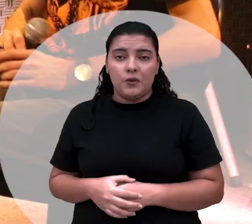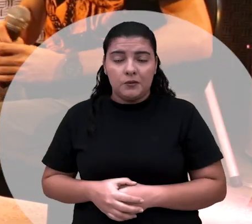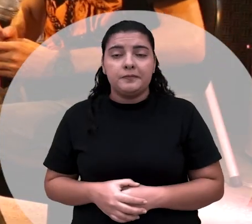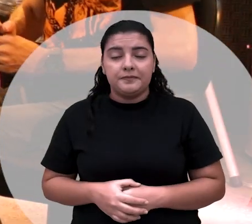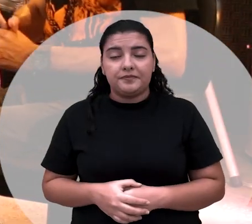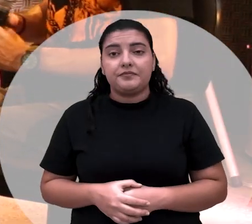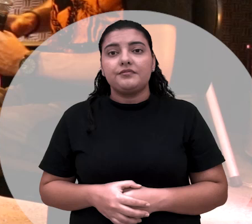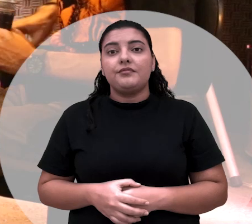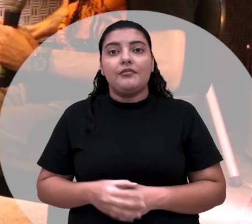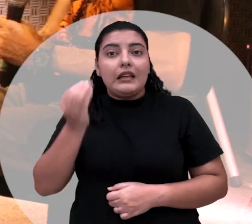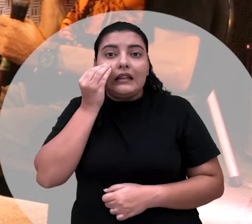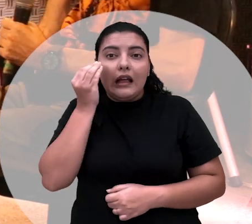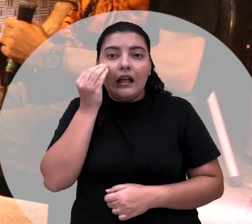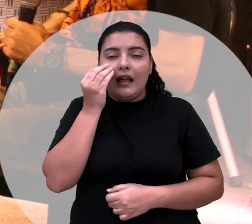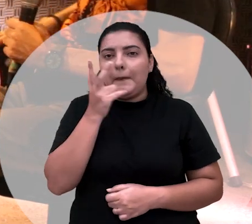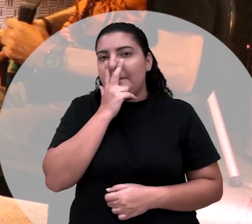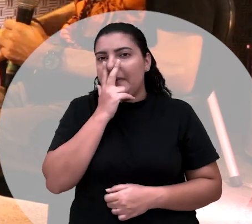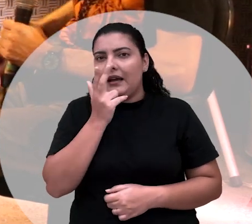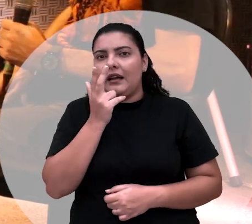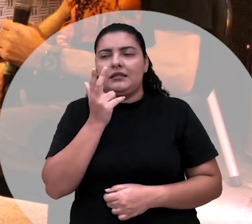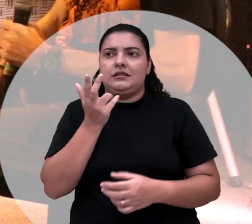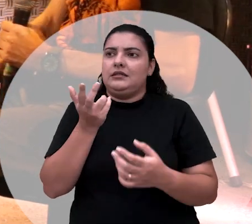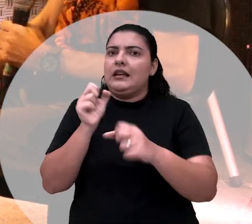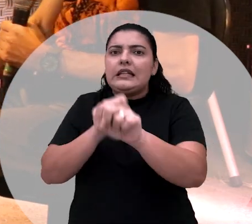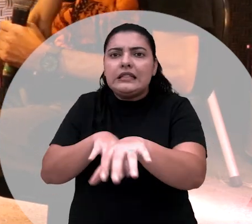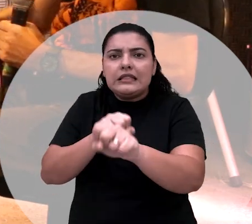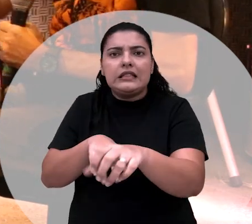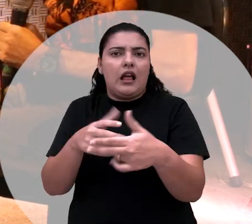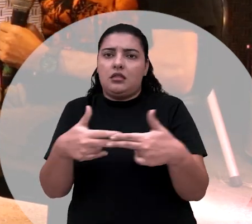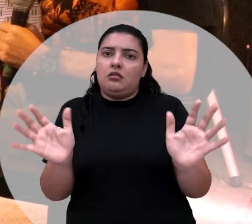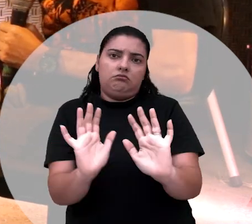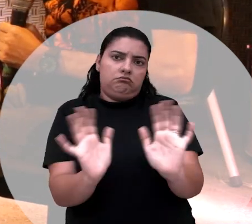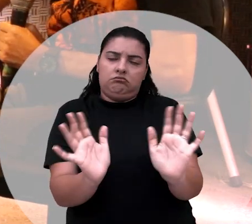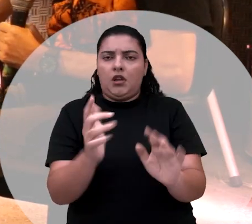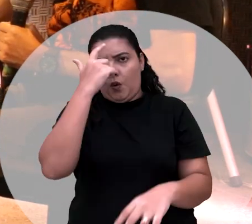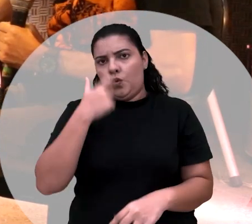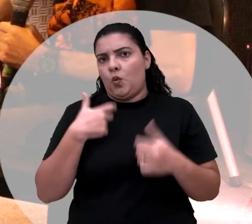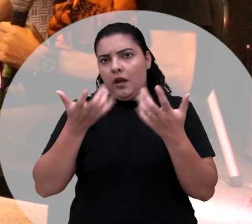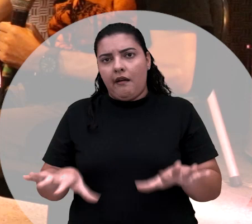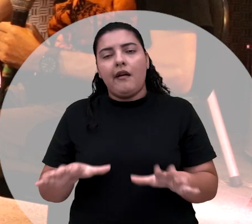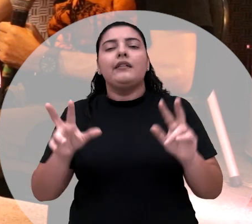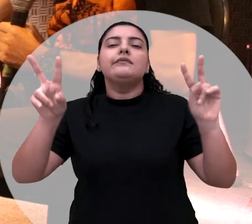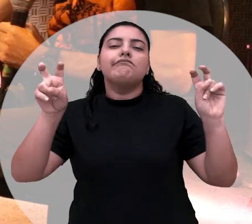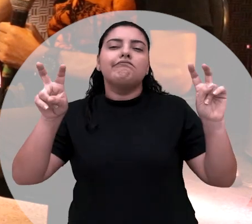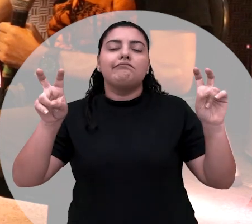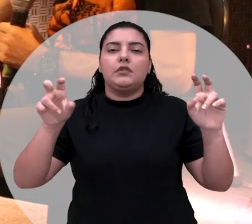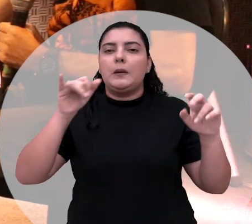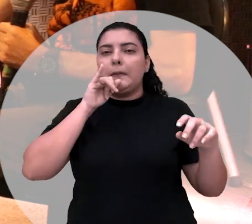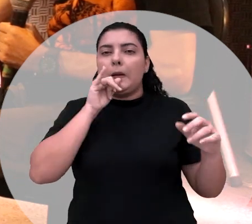sobre isso, que eu acho que assim, ninguém tem a intenção aqui de querer ensinar, fazer o beabá, da umbanda, do candomblé, mas vamos falar sobre essas